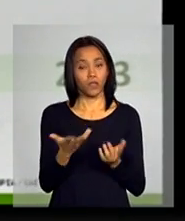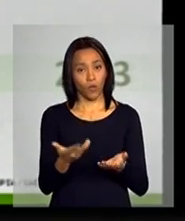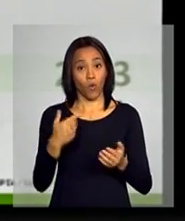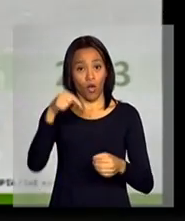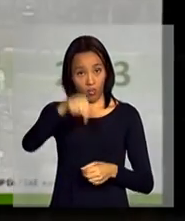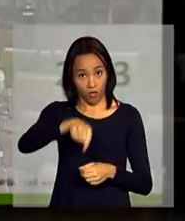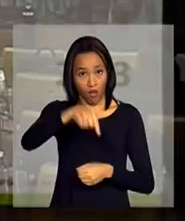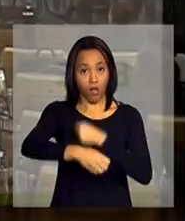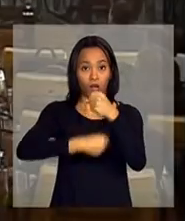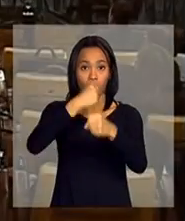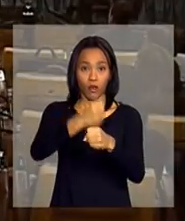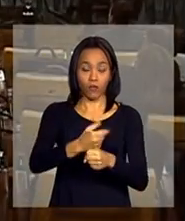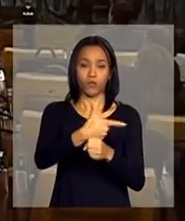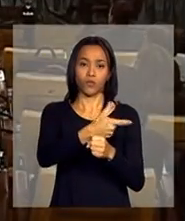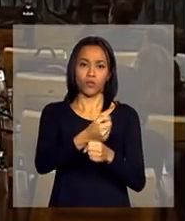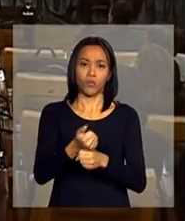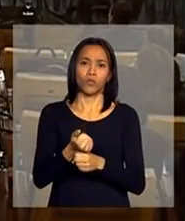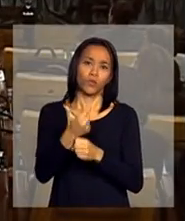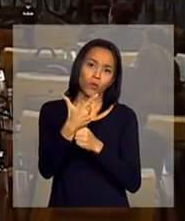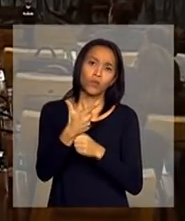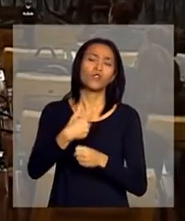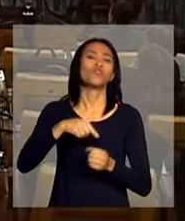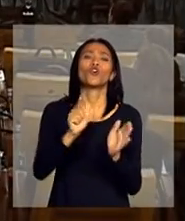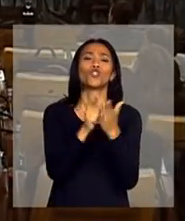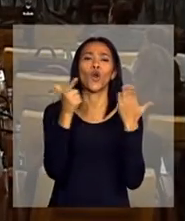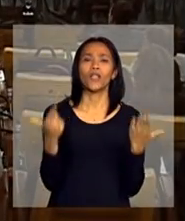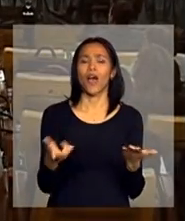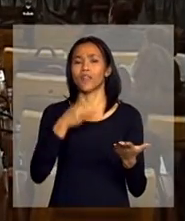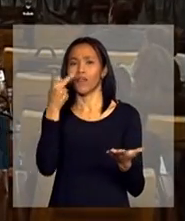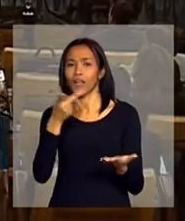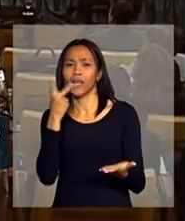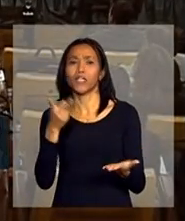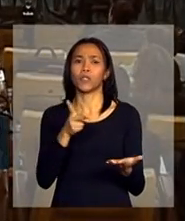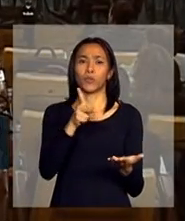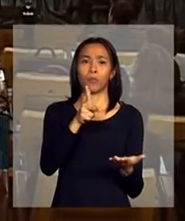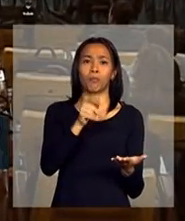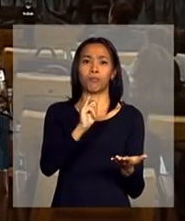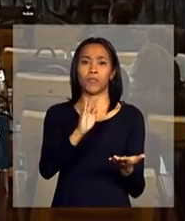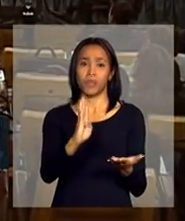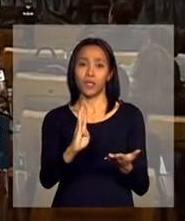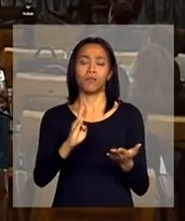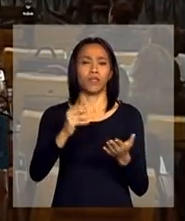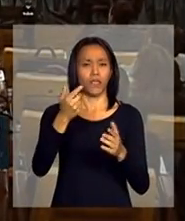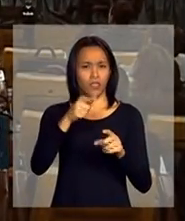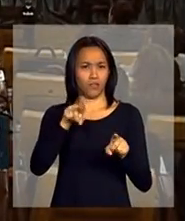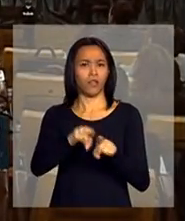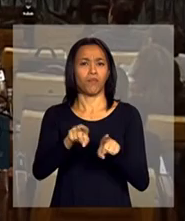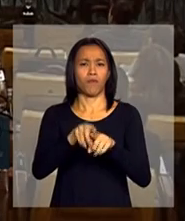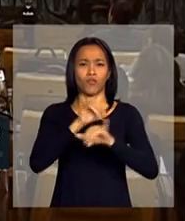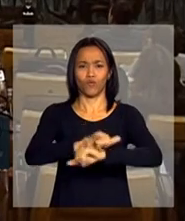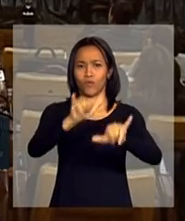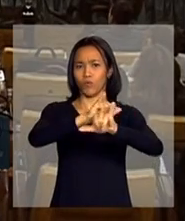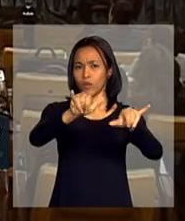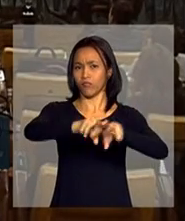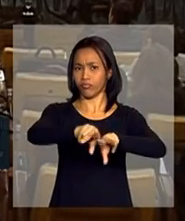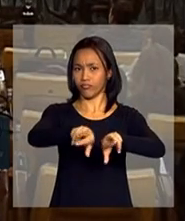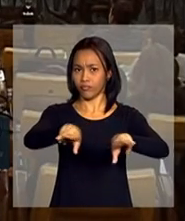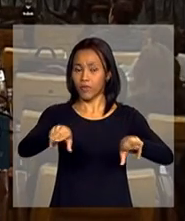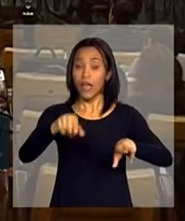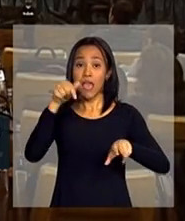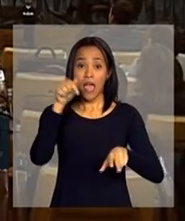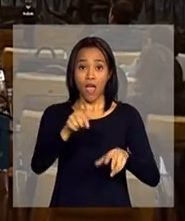2012, enquanto os nossos jornais estão dizendo o PIBinho e as contas nacionais estão nos informando disso, esse